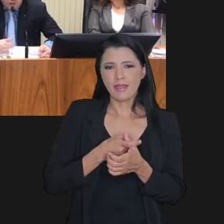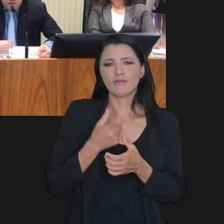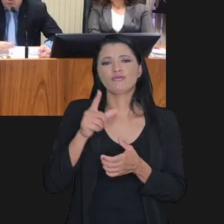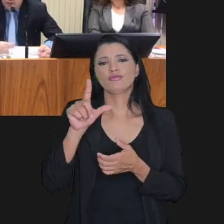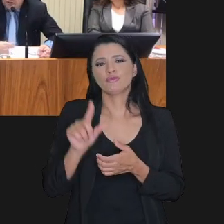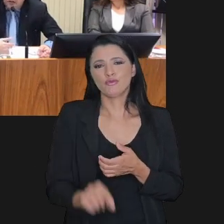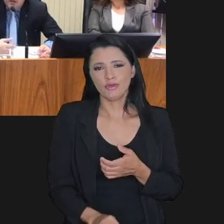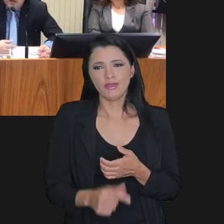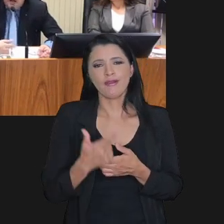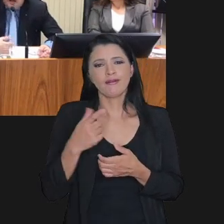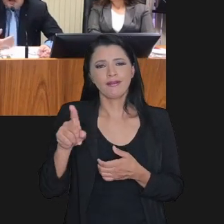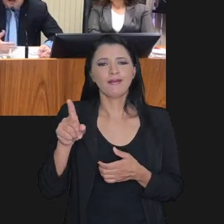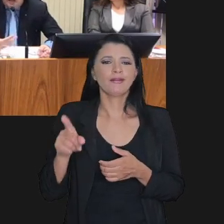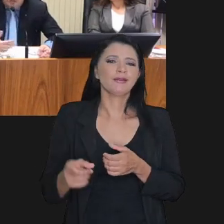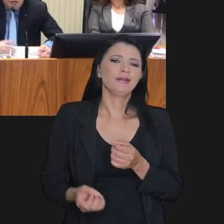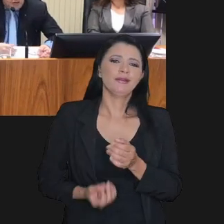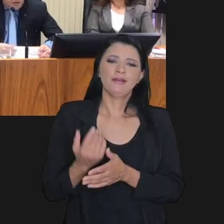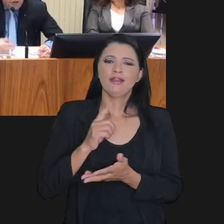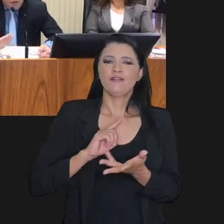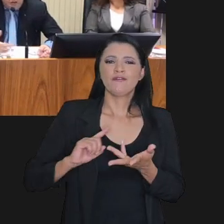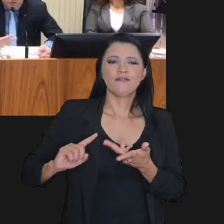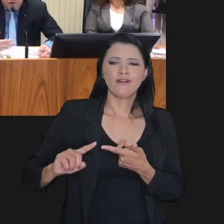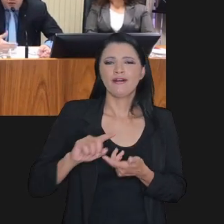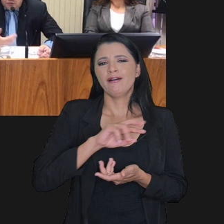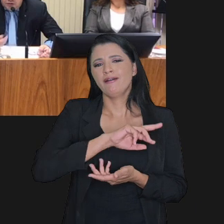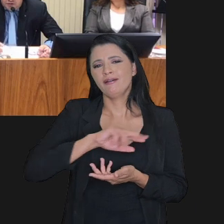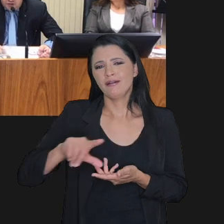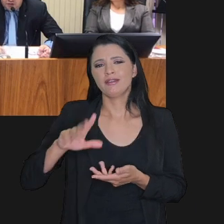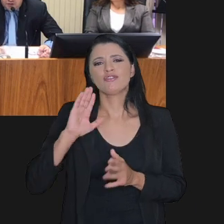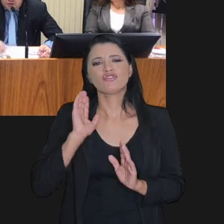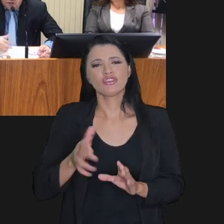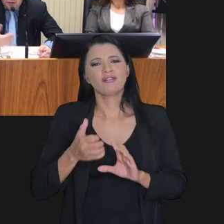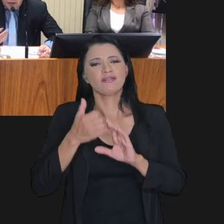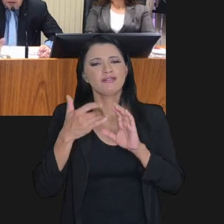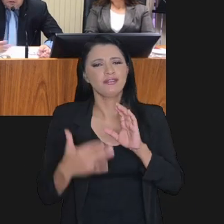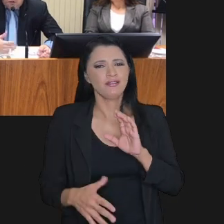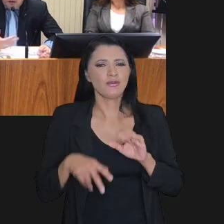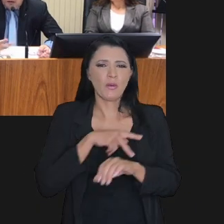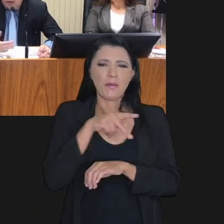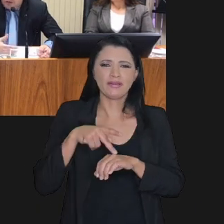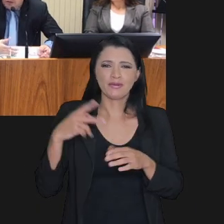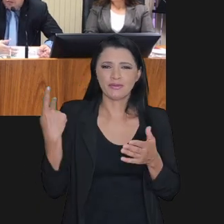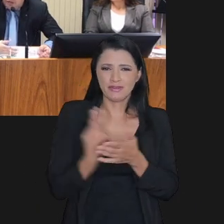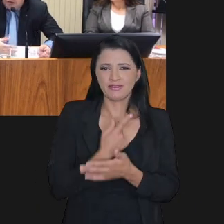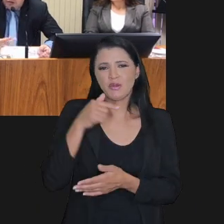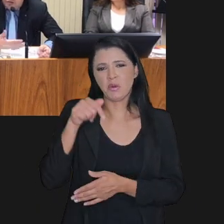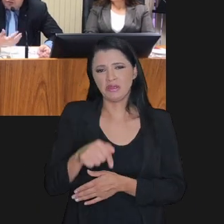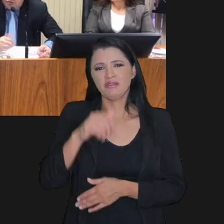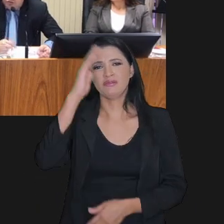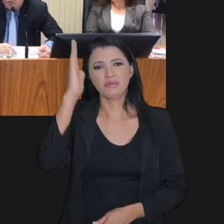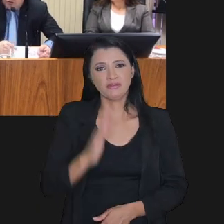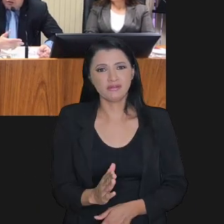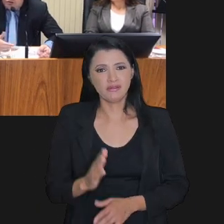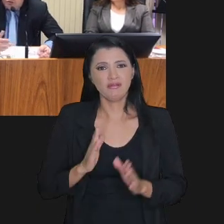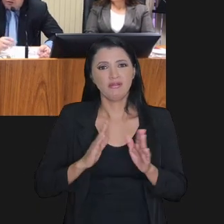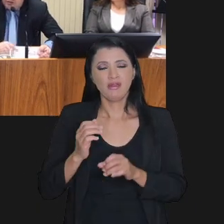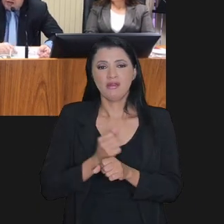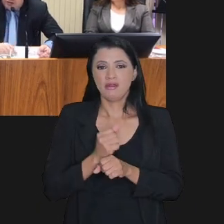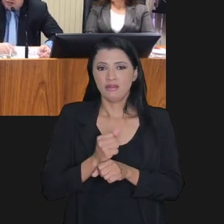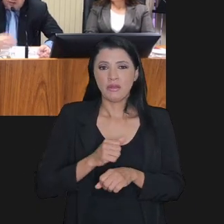tributário, principalmente aquelas recorrentes de vários refis, que foi característica do país nas últimas